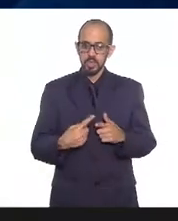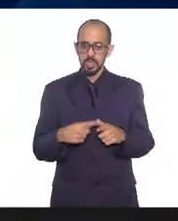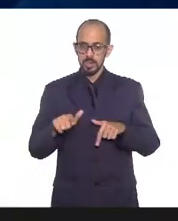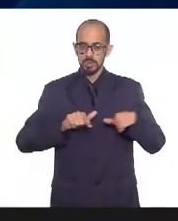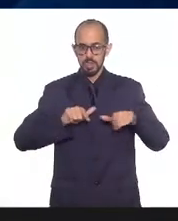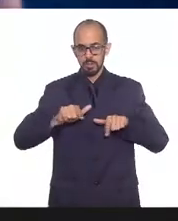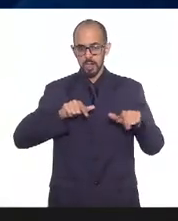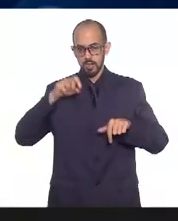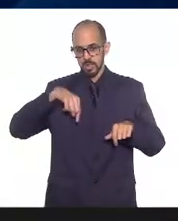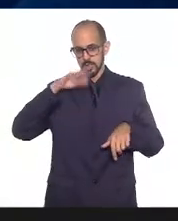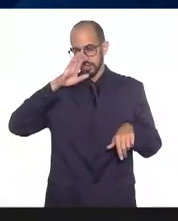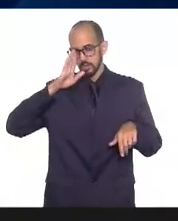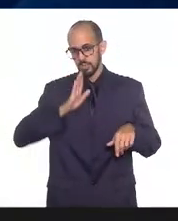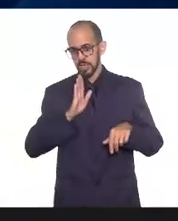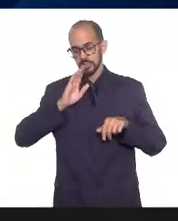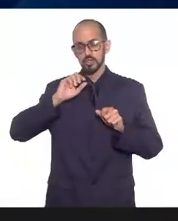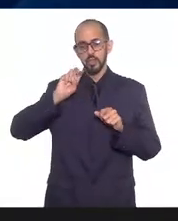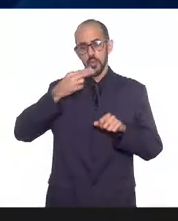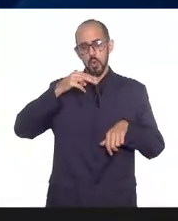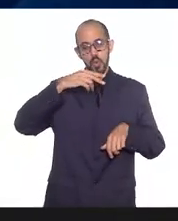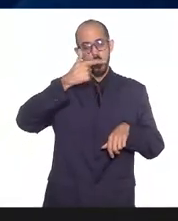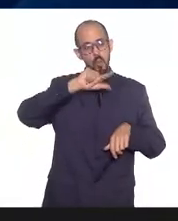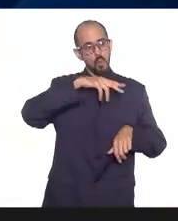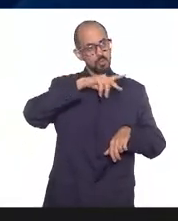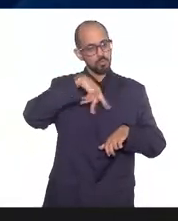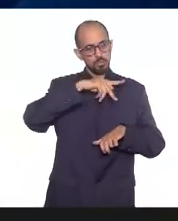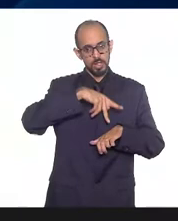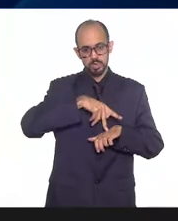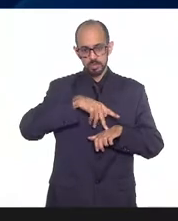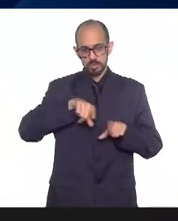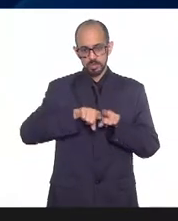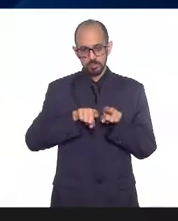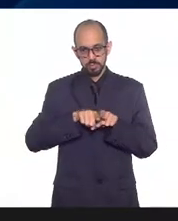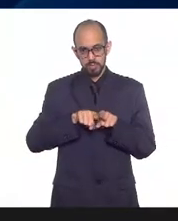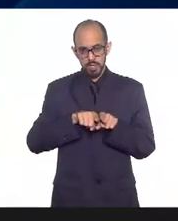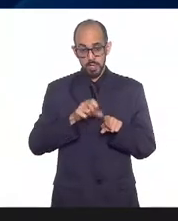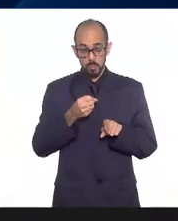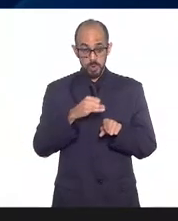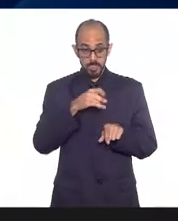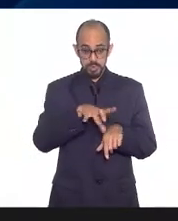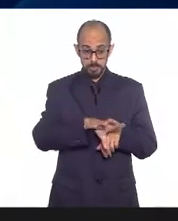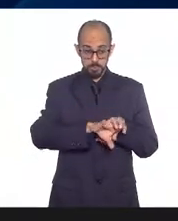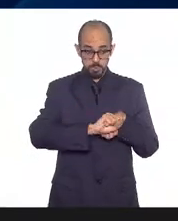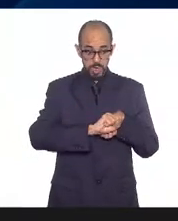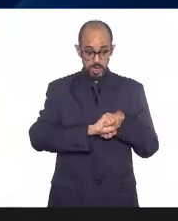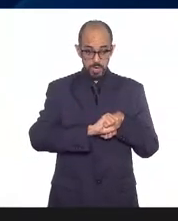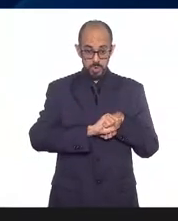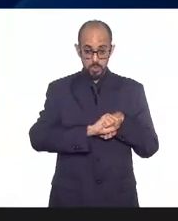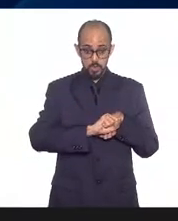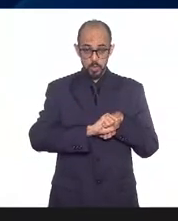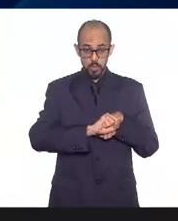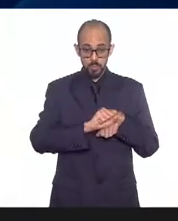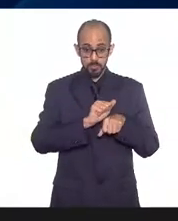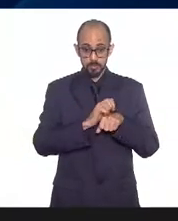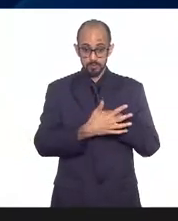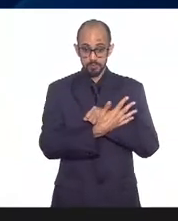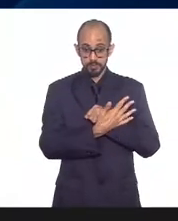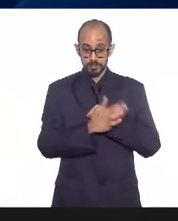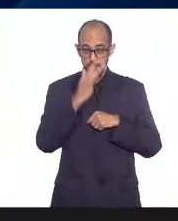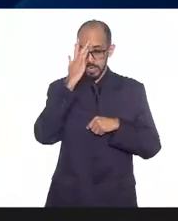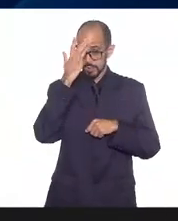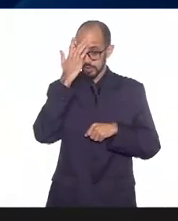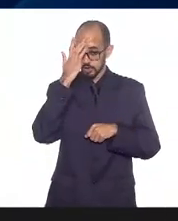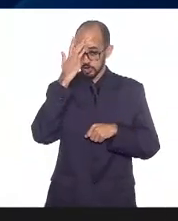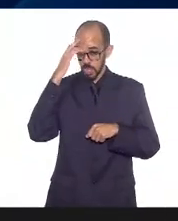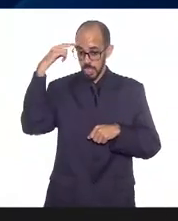aqui no Brasil, trabalham no exterior. O paciente zero da variante indiana era daqui de Campos, era daqui da